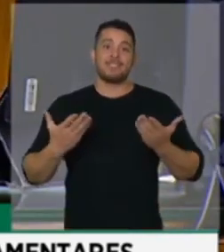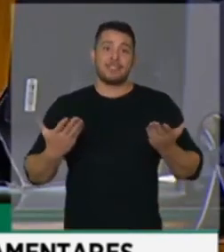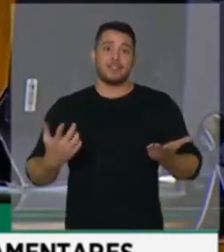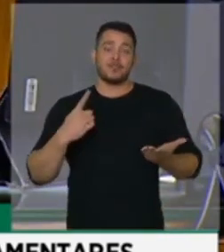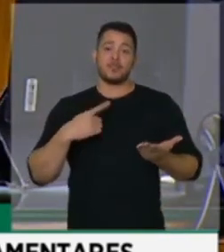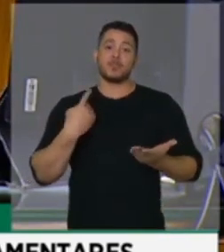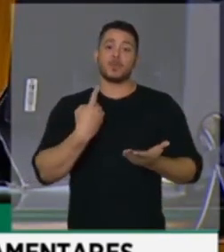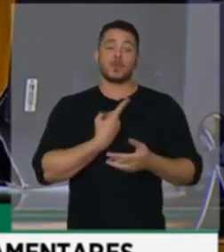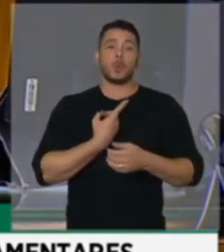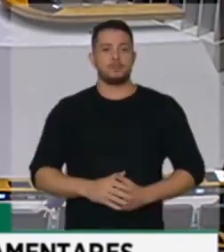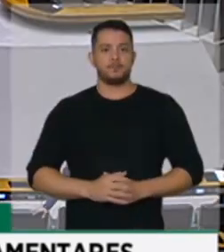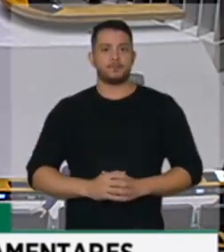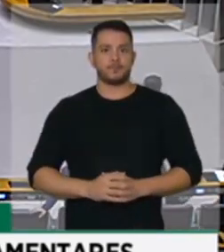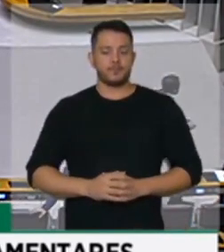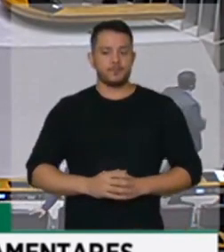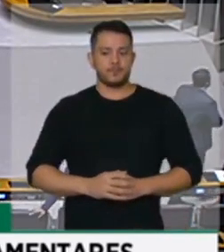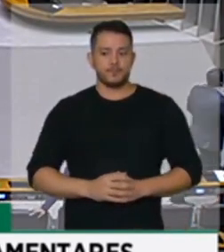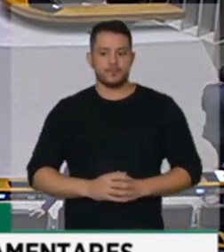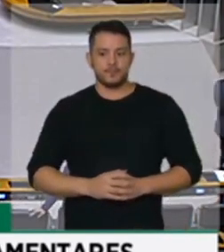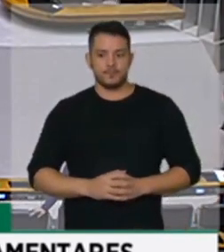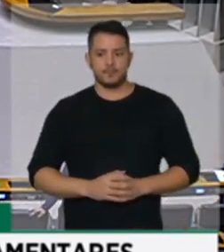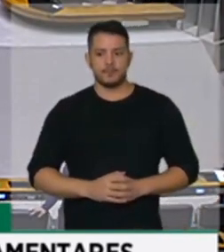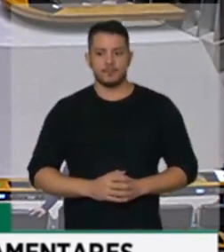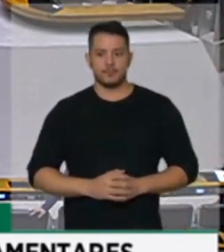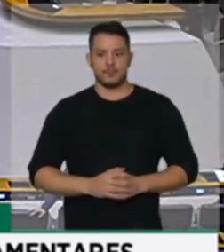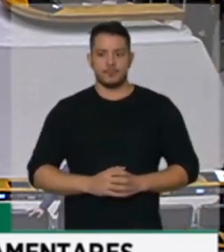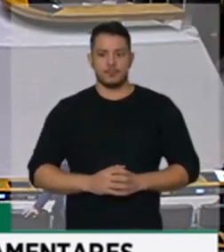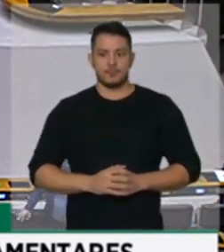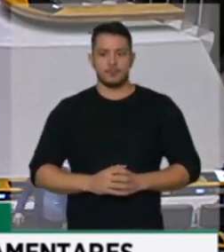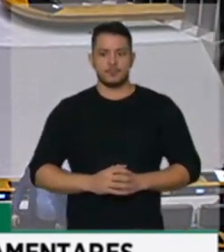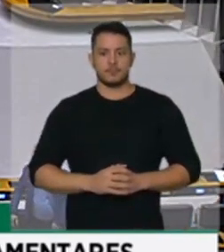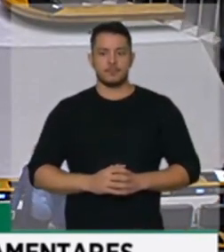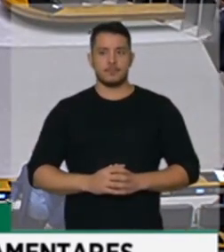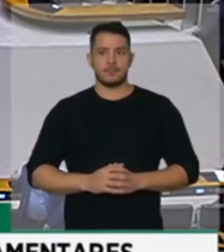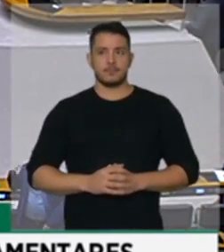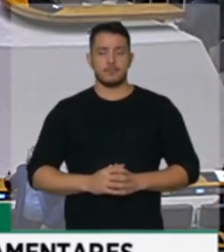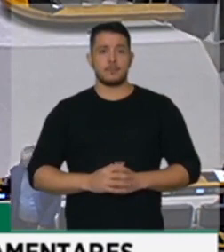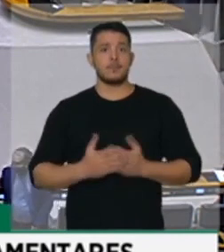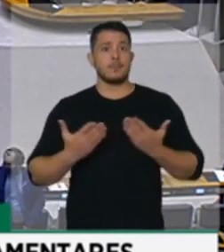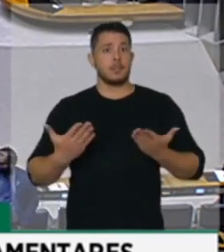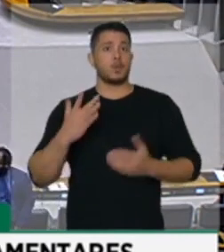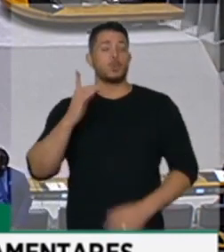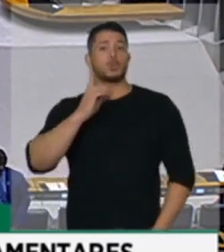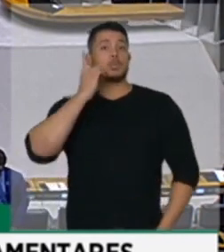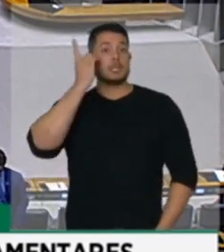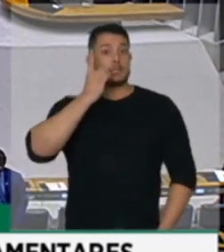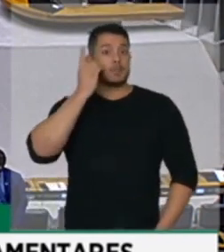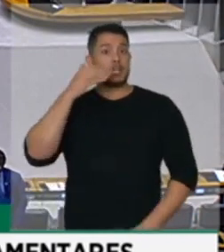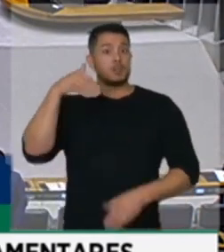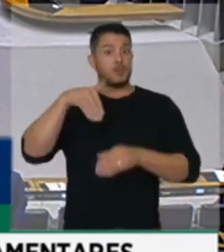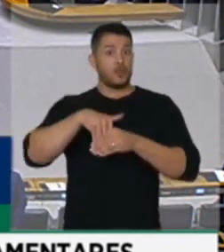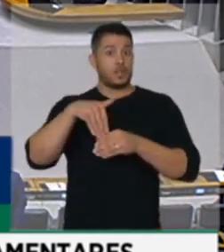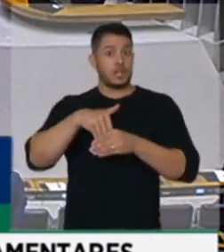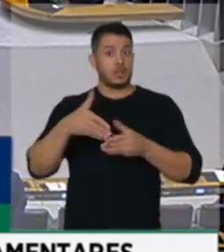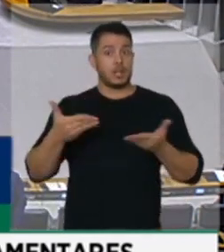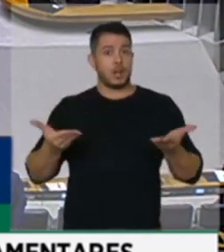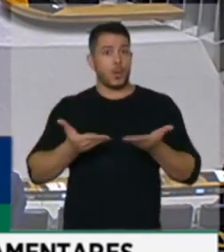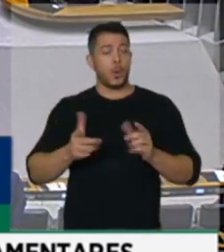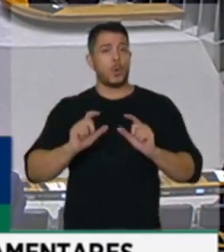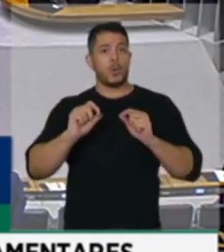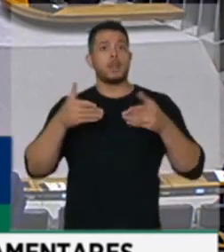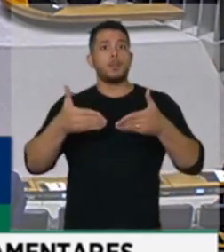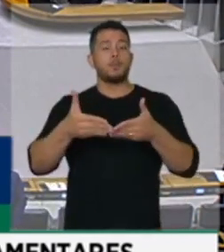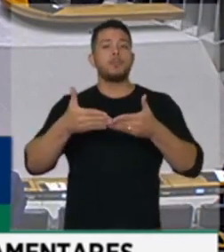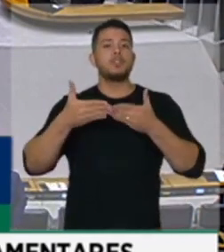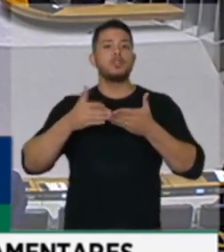Concedo a palavra ao deputado Jordi. Os deputados estão votando agora um requerimento que solicita o adiamento da votação por quatro sessões. E agora, breves